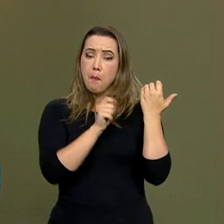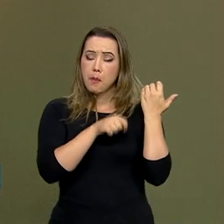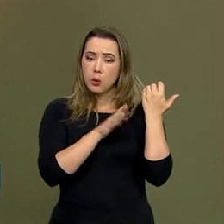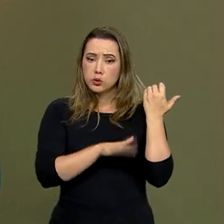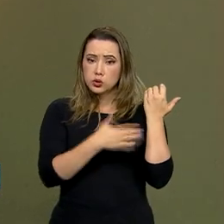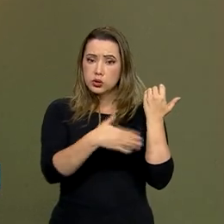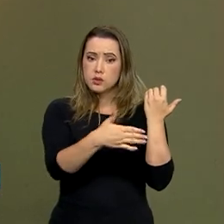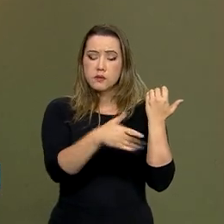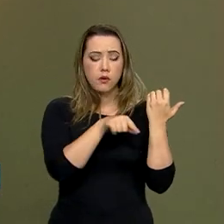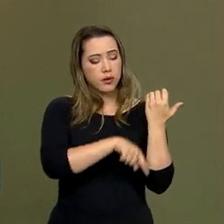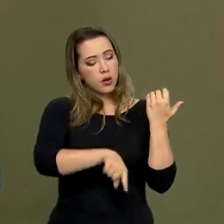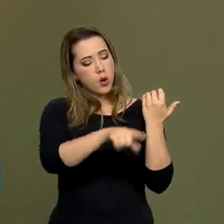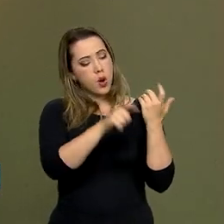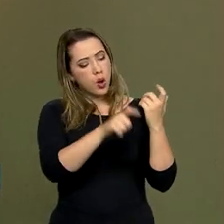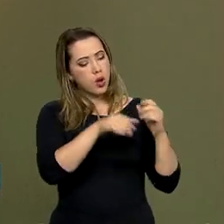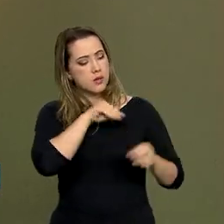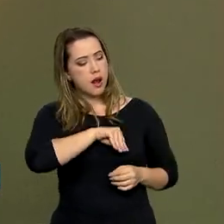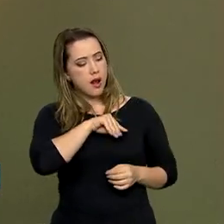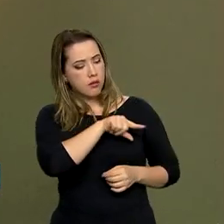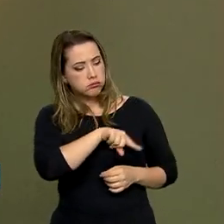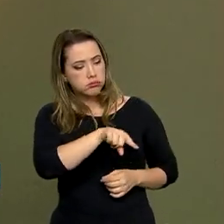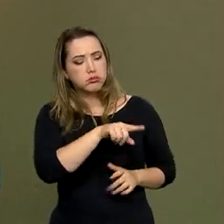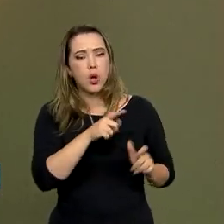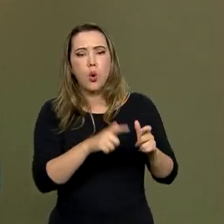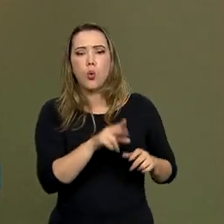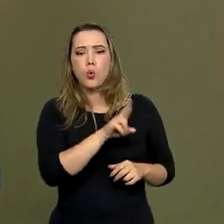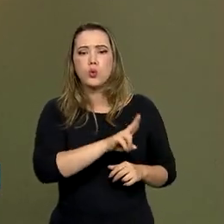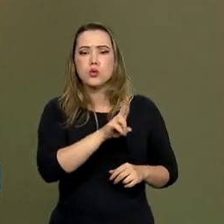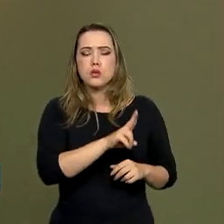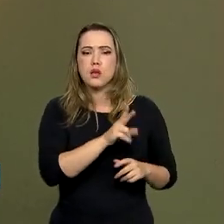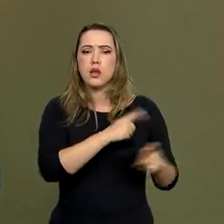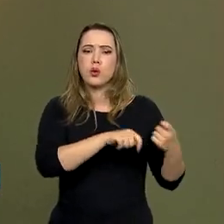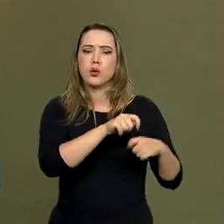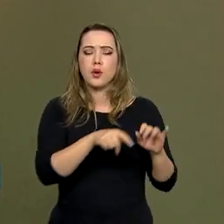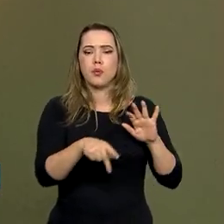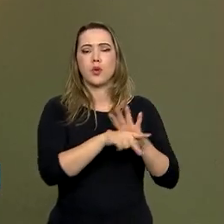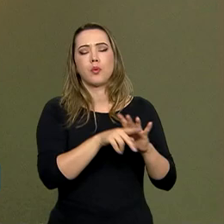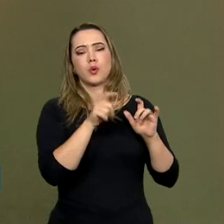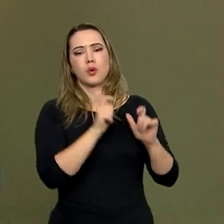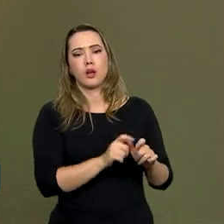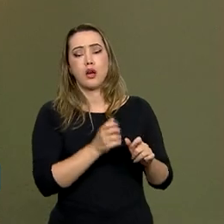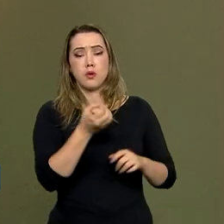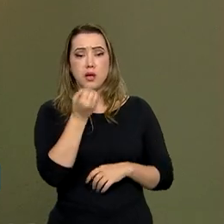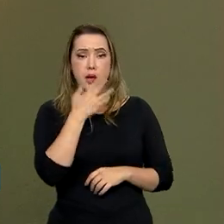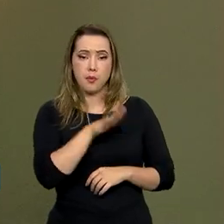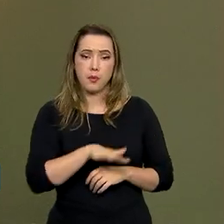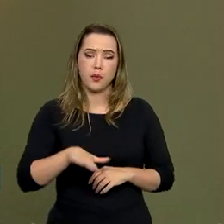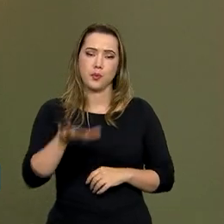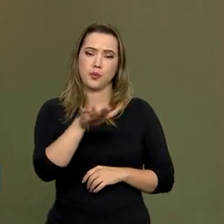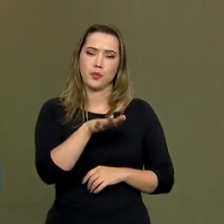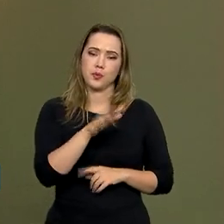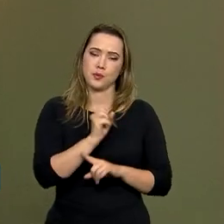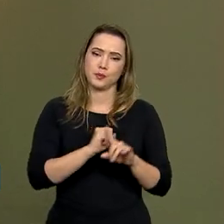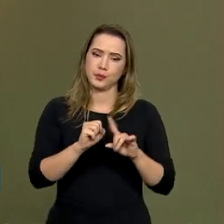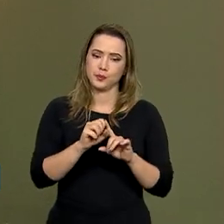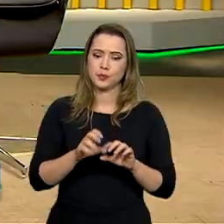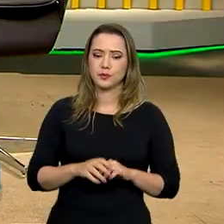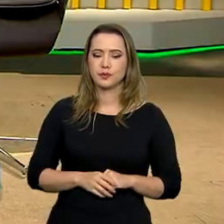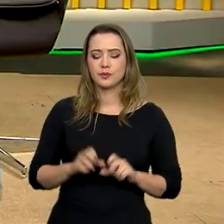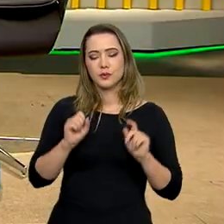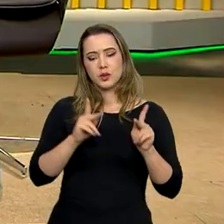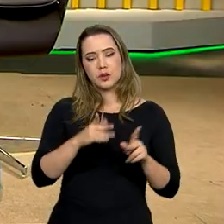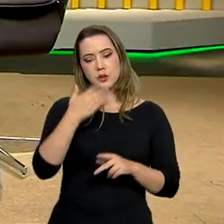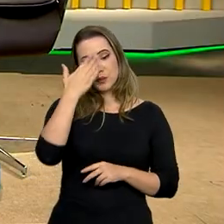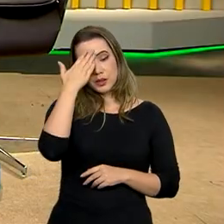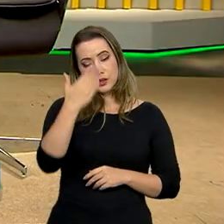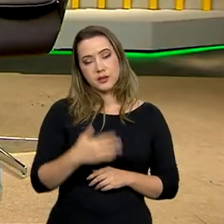dinamizar aquelas famílias, dinamizar a economia local e gerar benefício para toda a sociedade. Muito